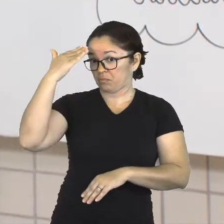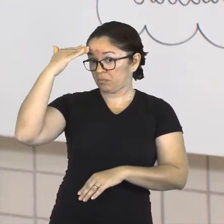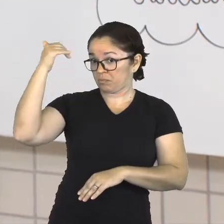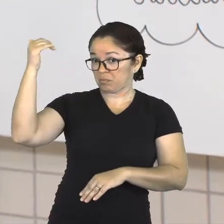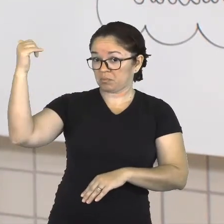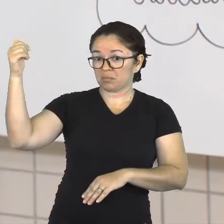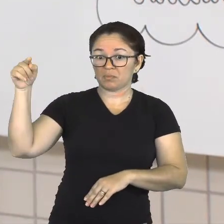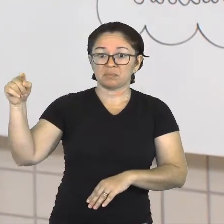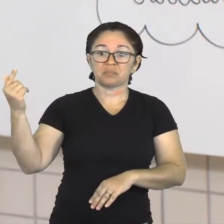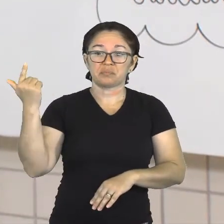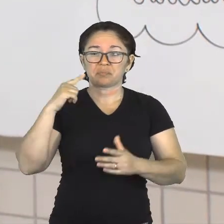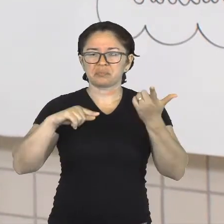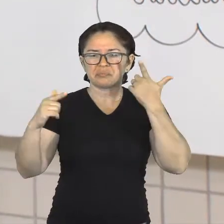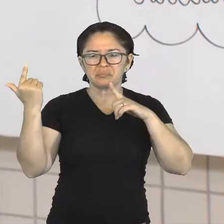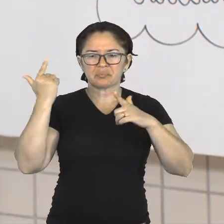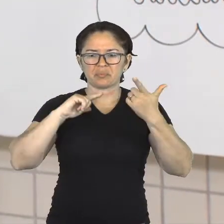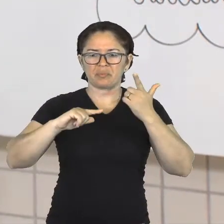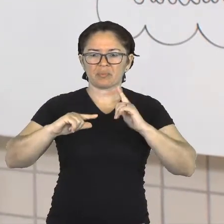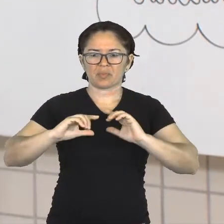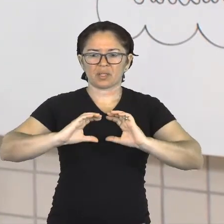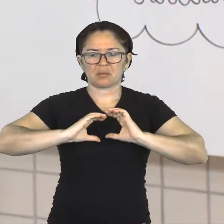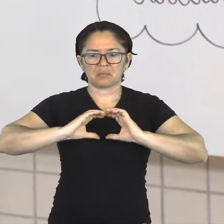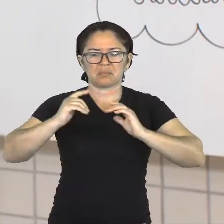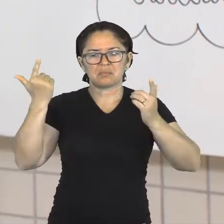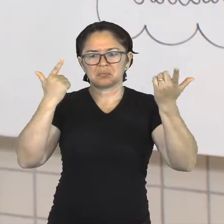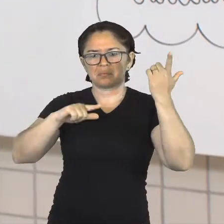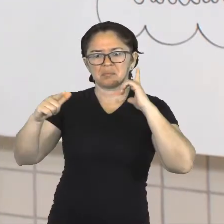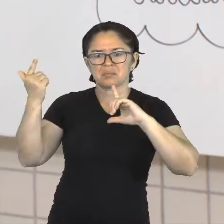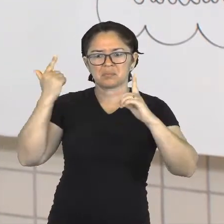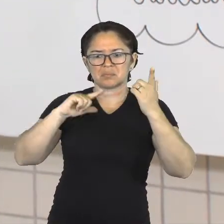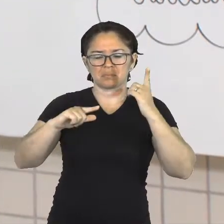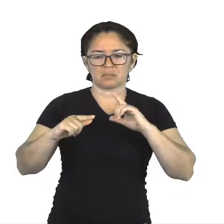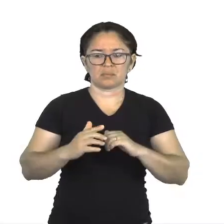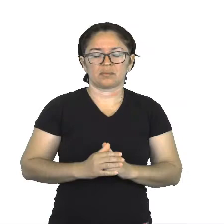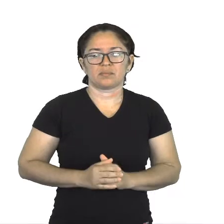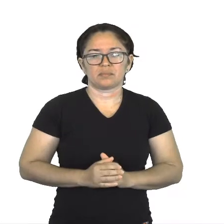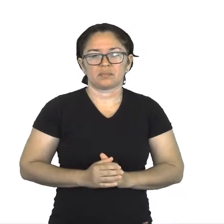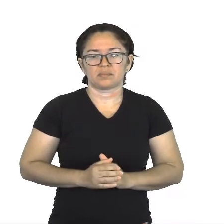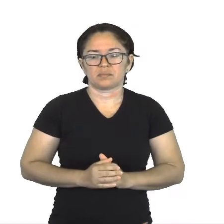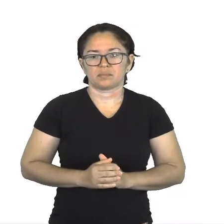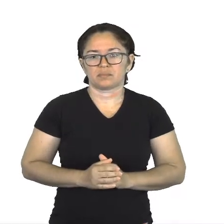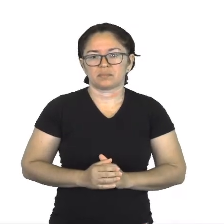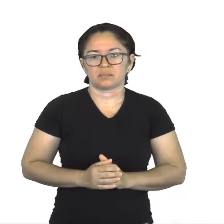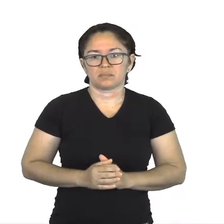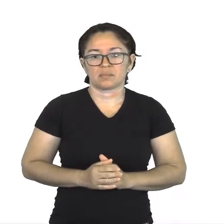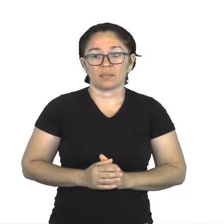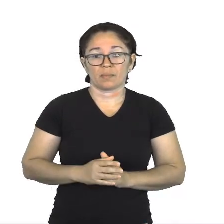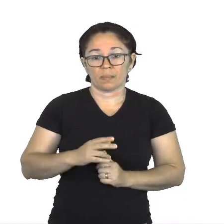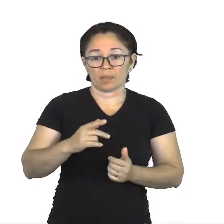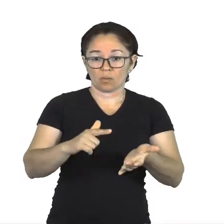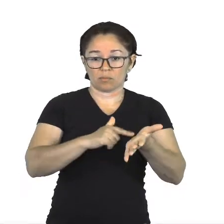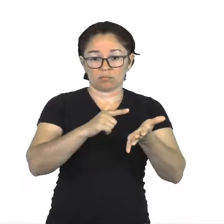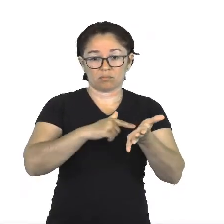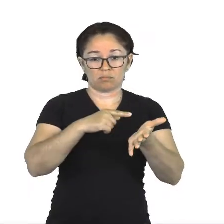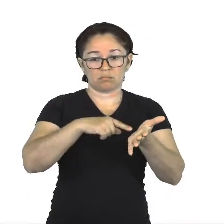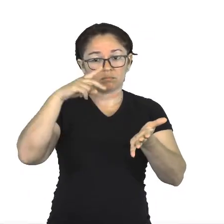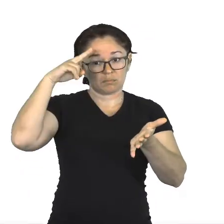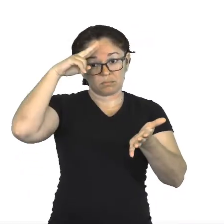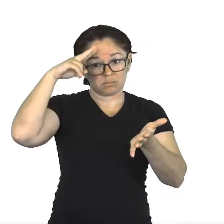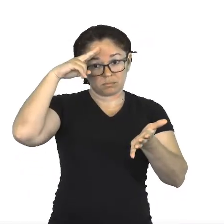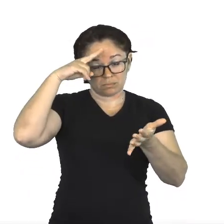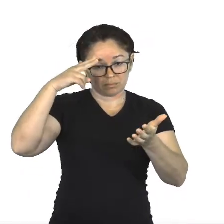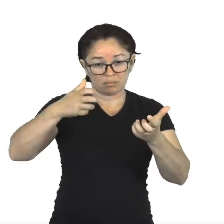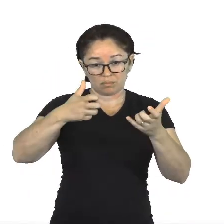vários prêmios para esse autor australiano. A história, vejamos aqui o próximo, a história se